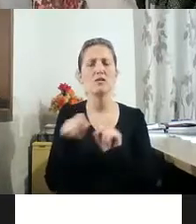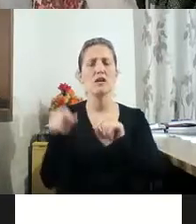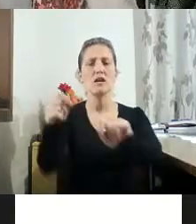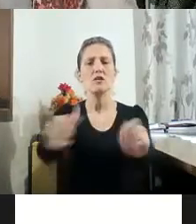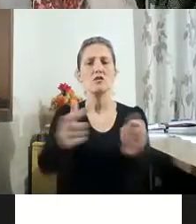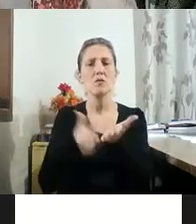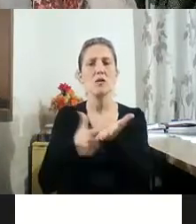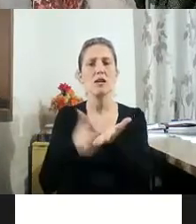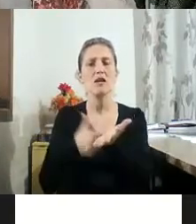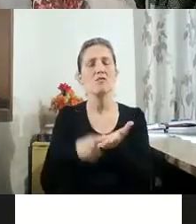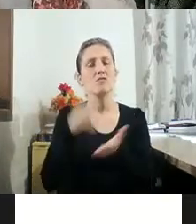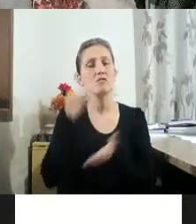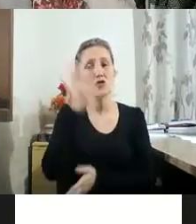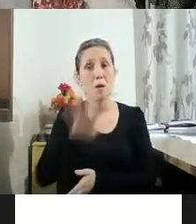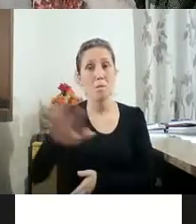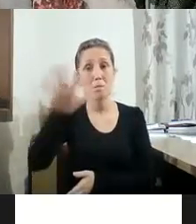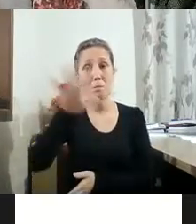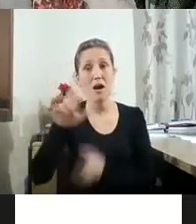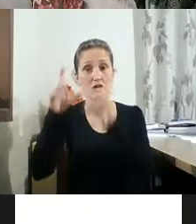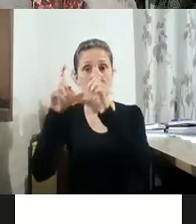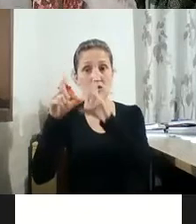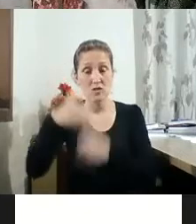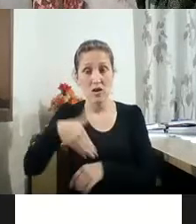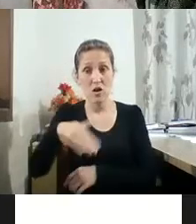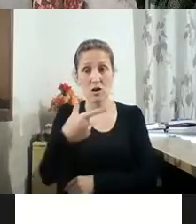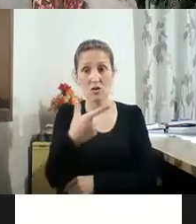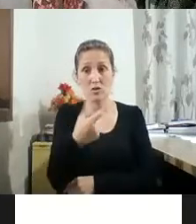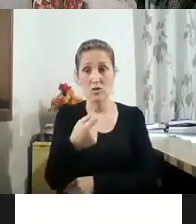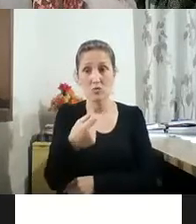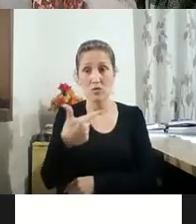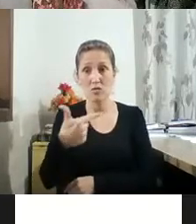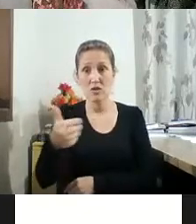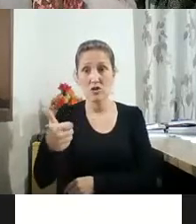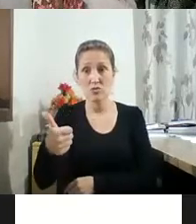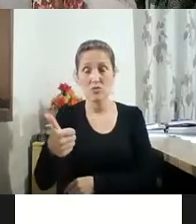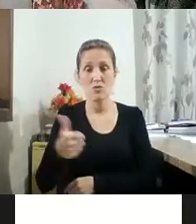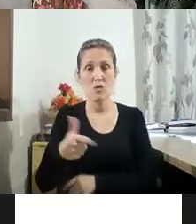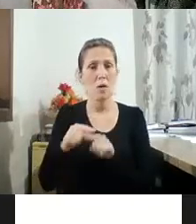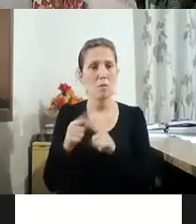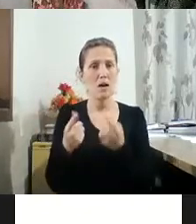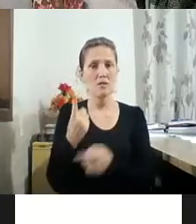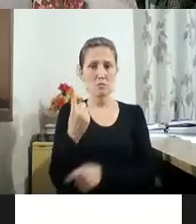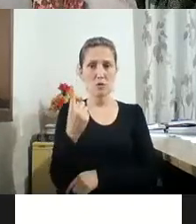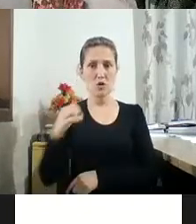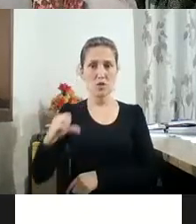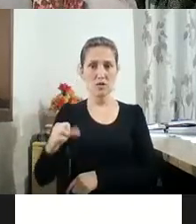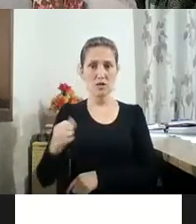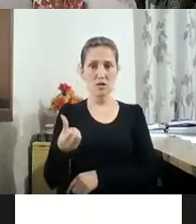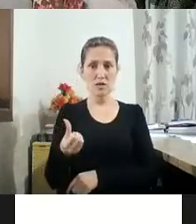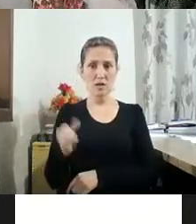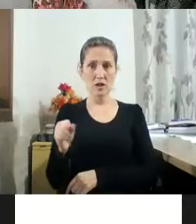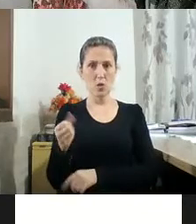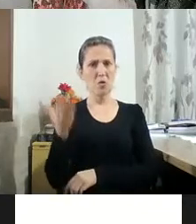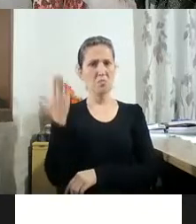imagens fotográficas hoje, em 2021, mas em 1968, 69,